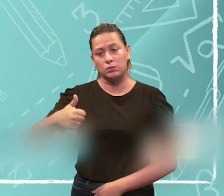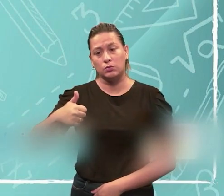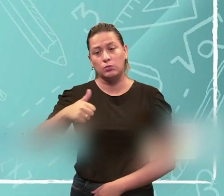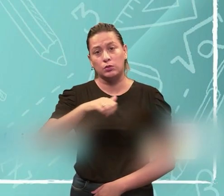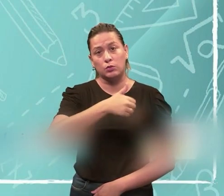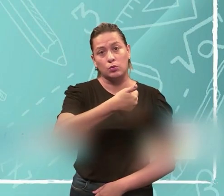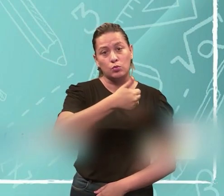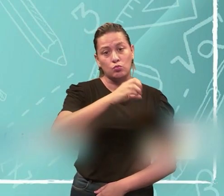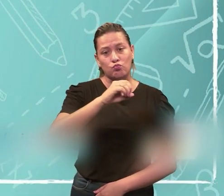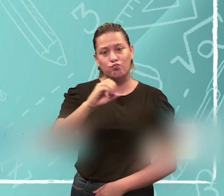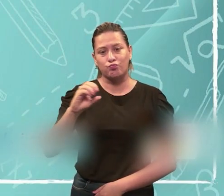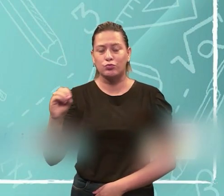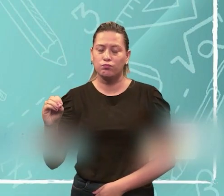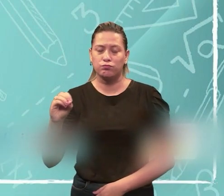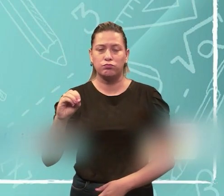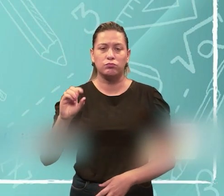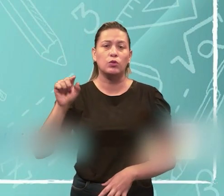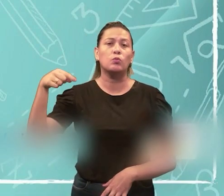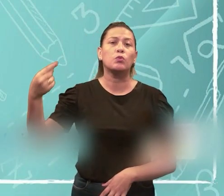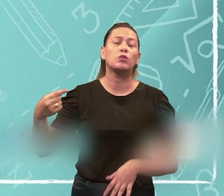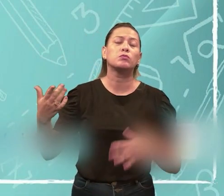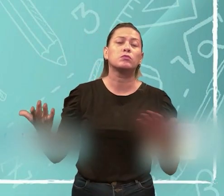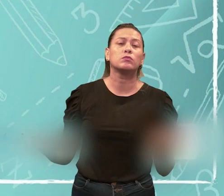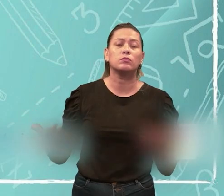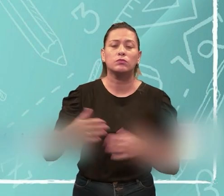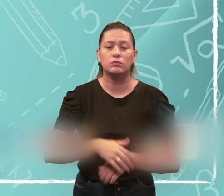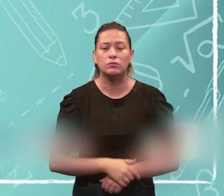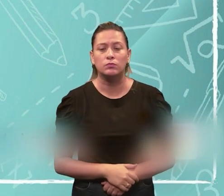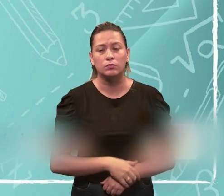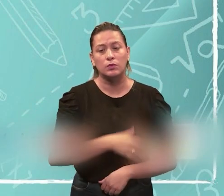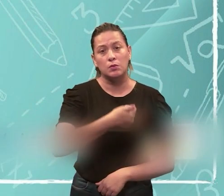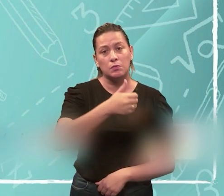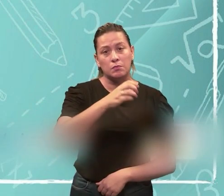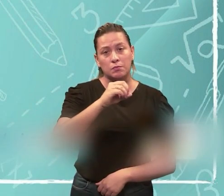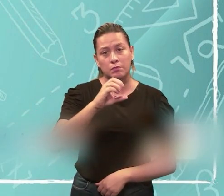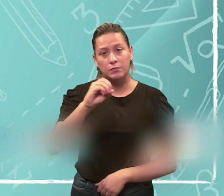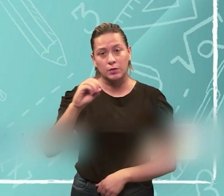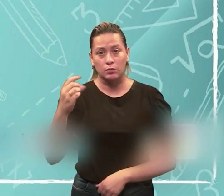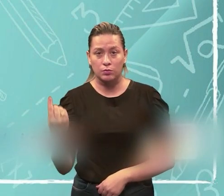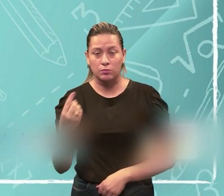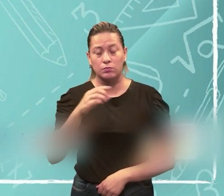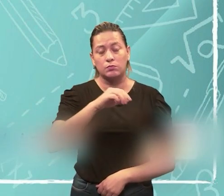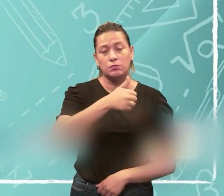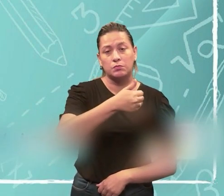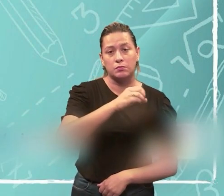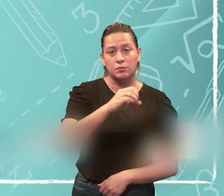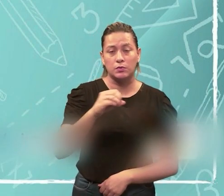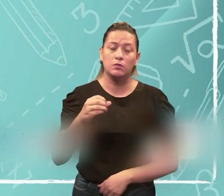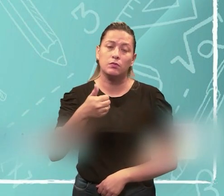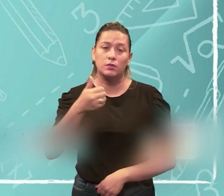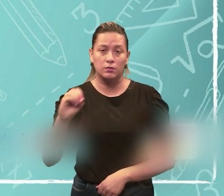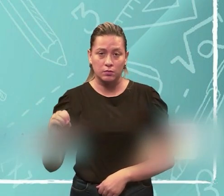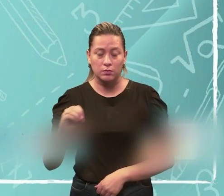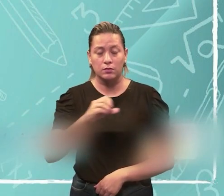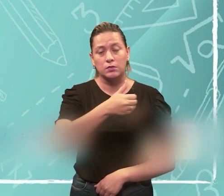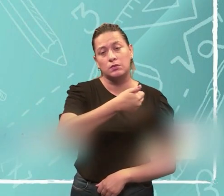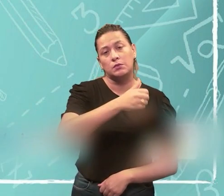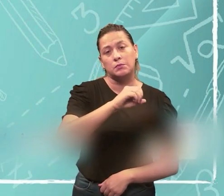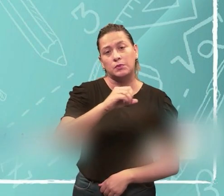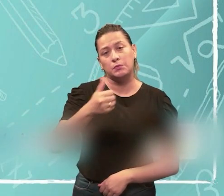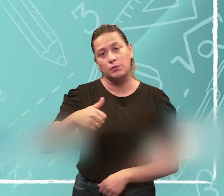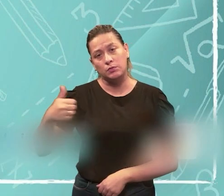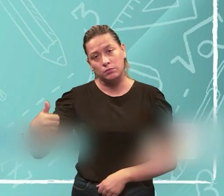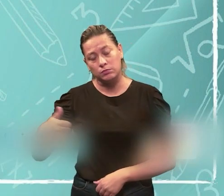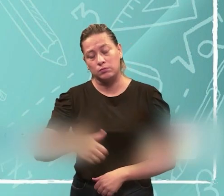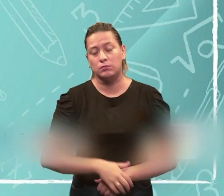1.000, vai ser a mesma coisa. Vai ser 1.000, qual vai ser o próximo? 1.001, 1.00010, e 1.00011.